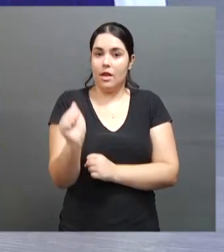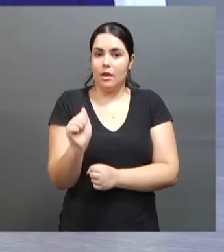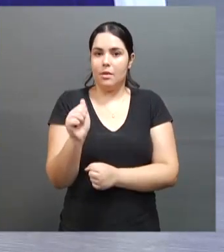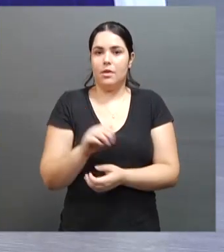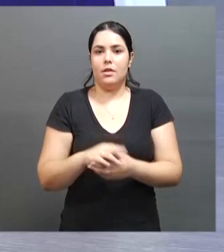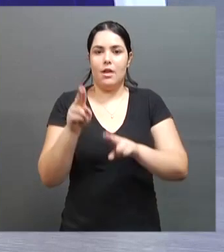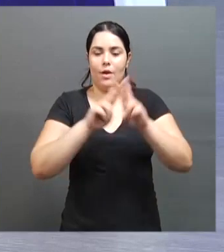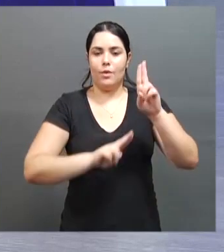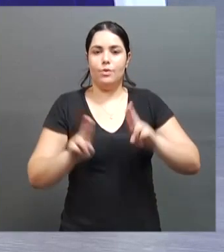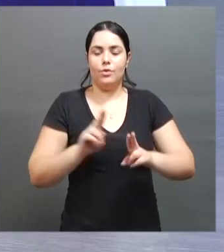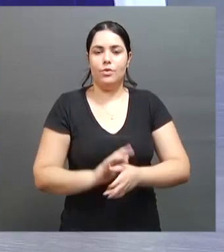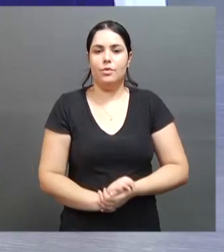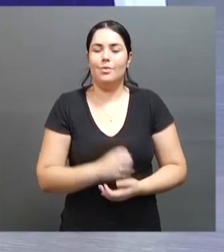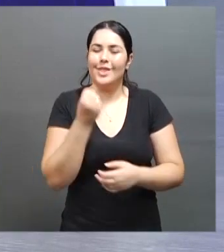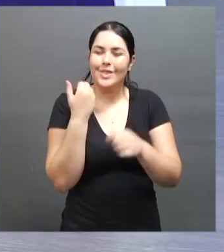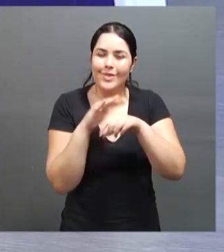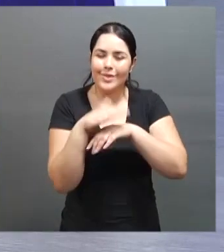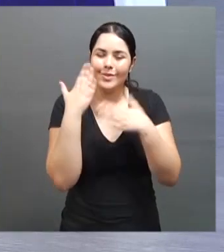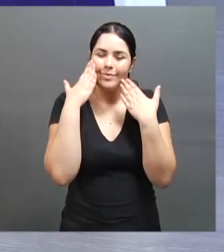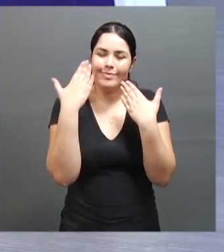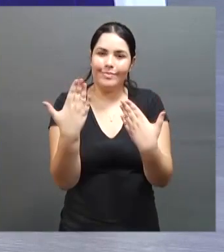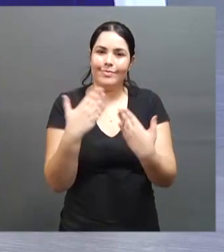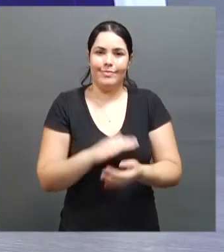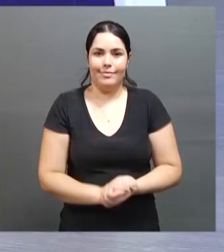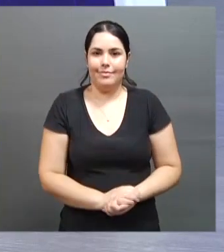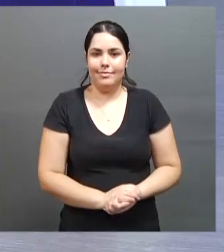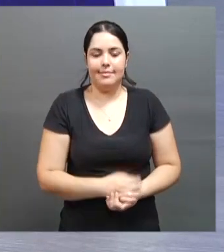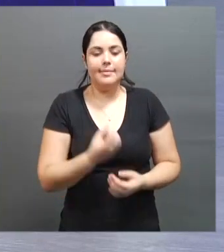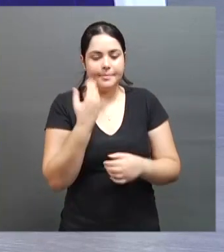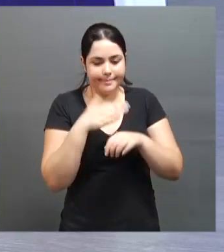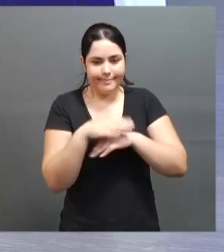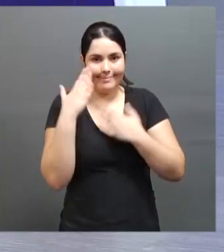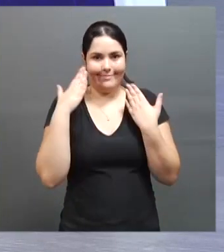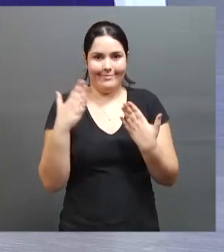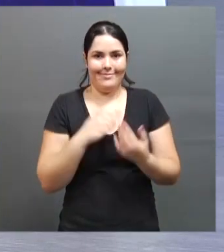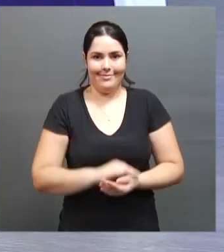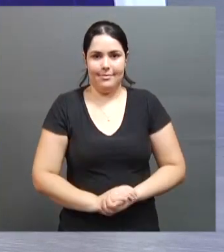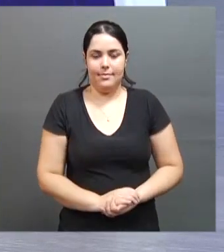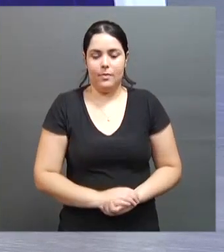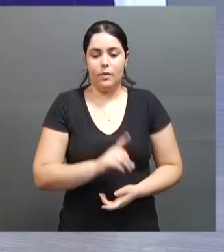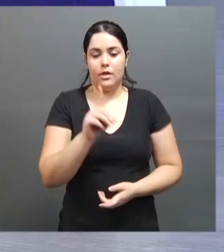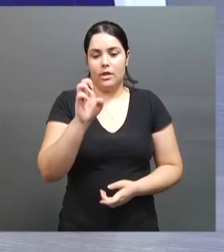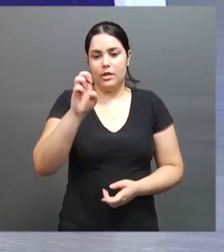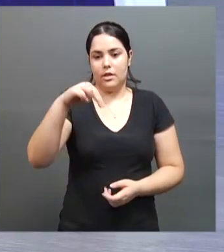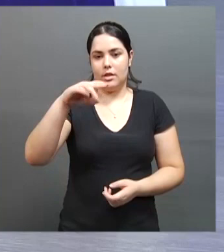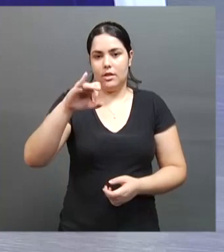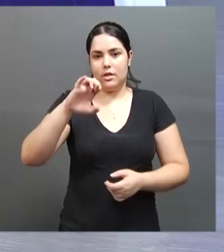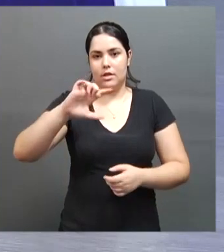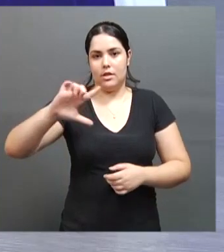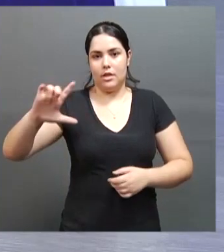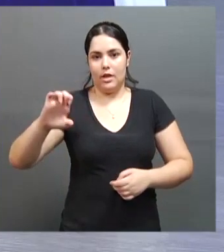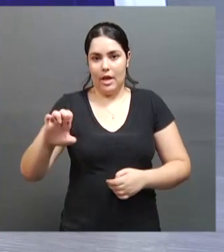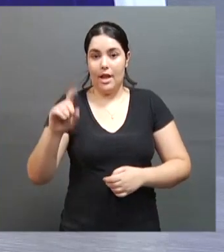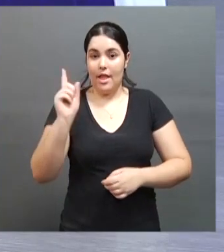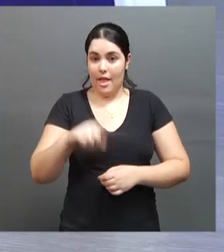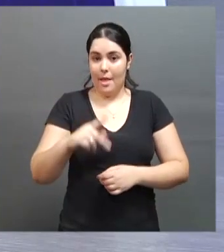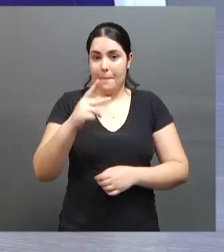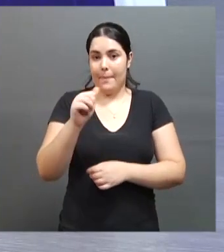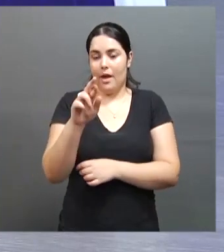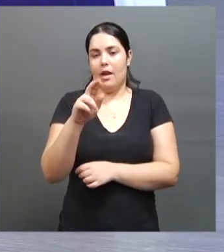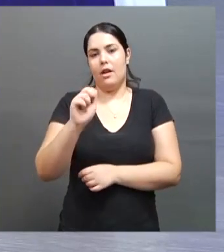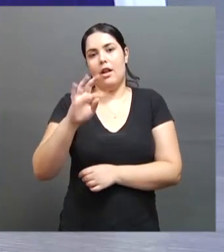da UFU, né Bruno? Boa noite, muito obrigada pela presença. noite, obrigado pelo convite. E a Daniele Martins, ela é para-atleta,